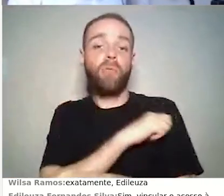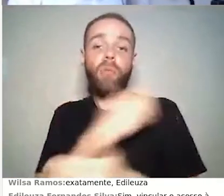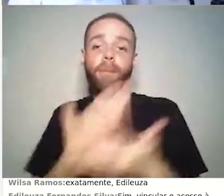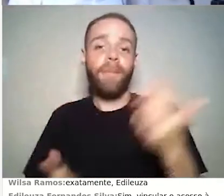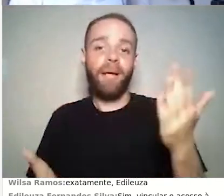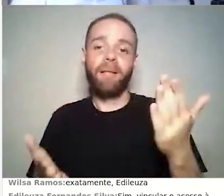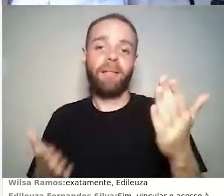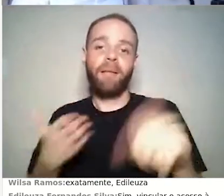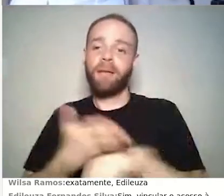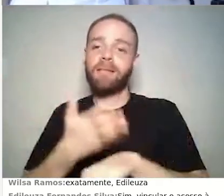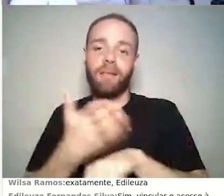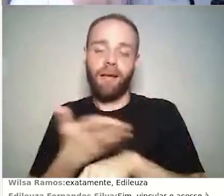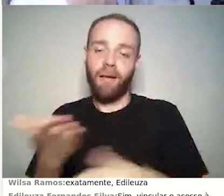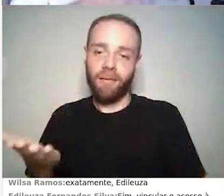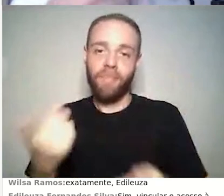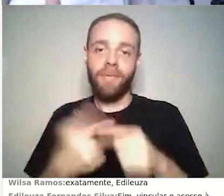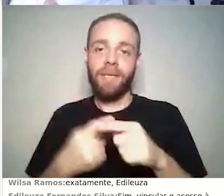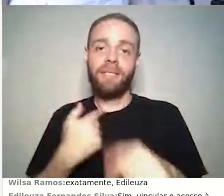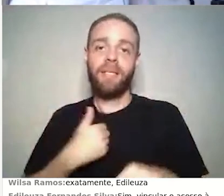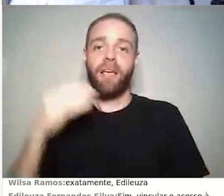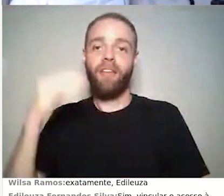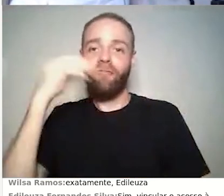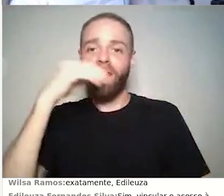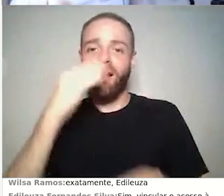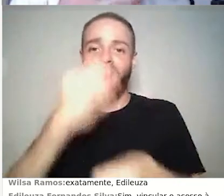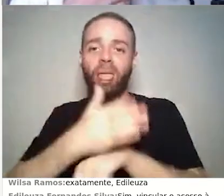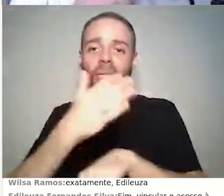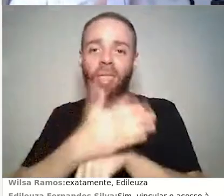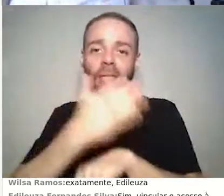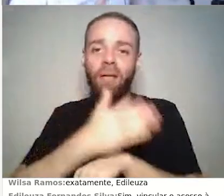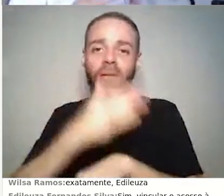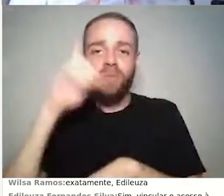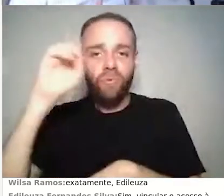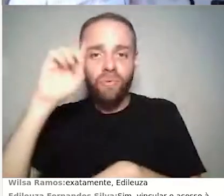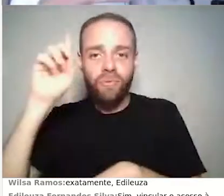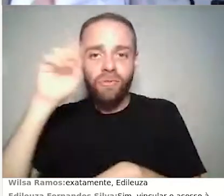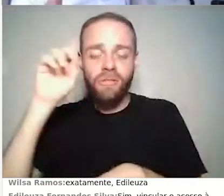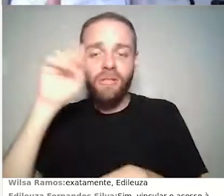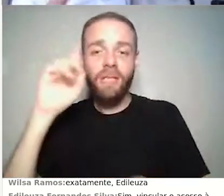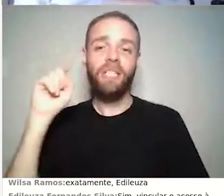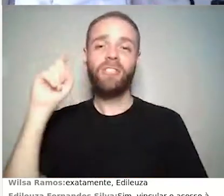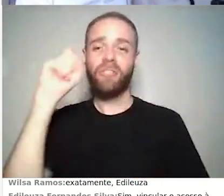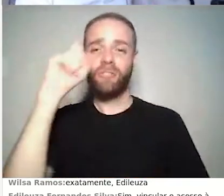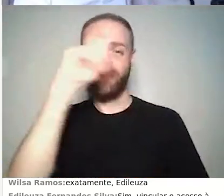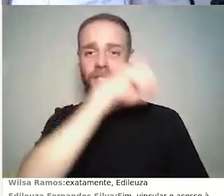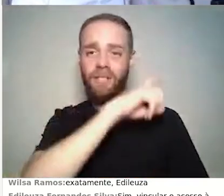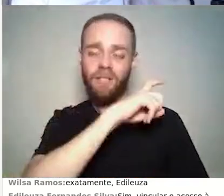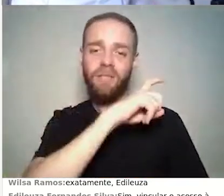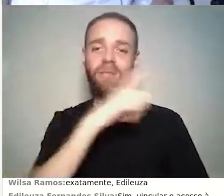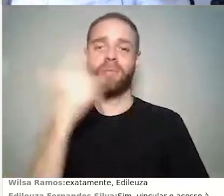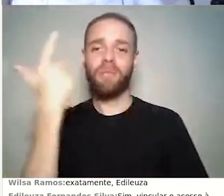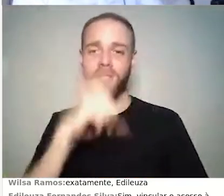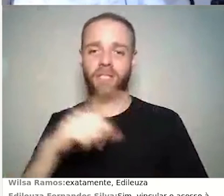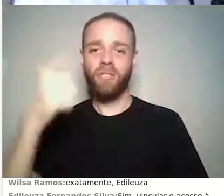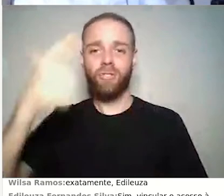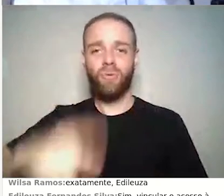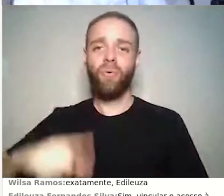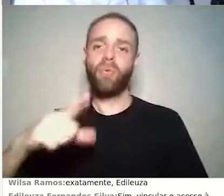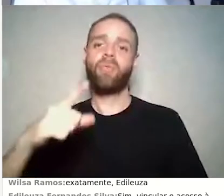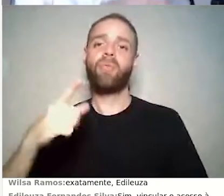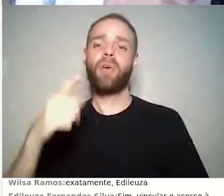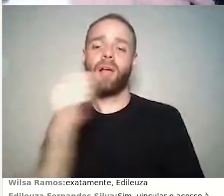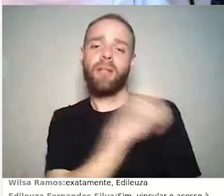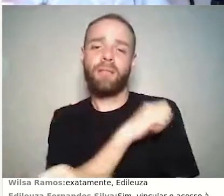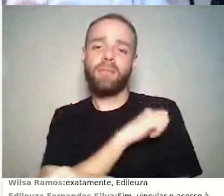uma vez que eles perdem o acesso ou perdem a rotina de acesso, é muito difícil resgatar para que, assim como você disse, os alunos